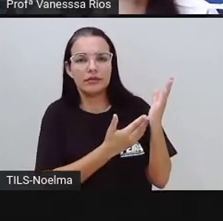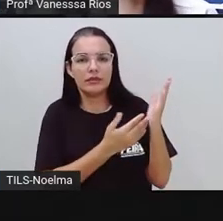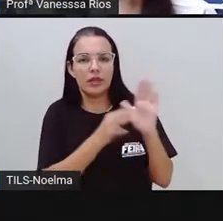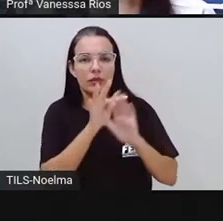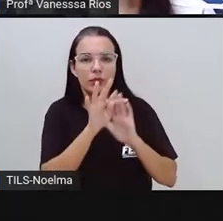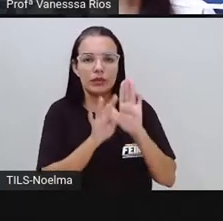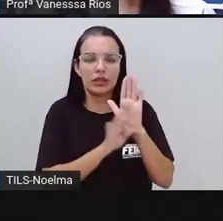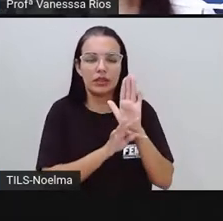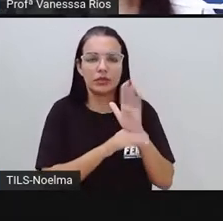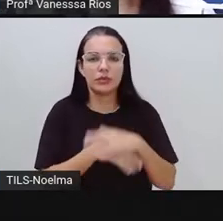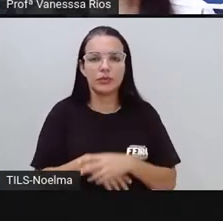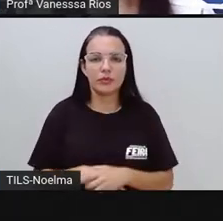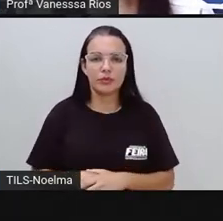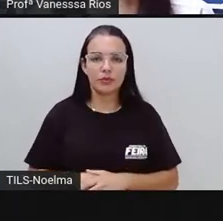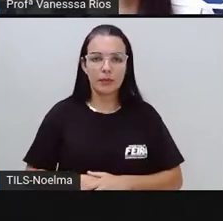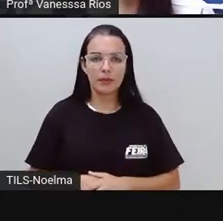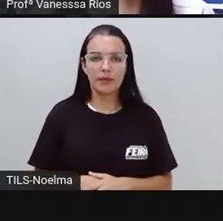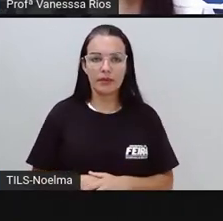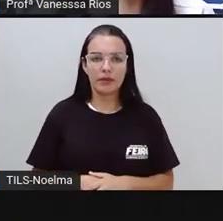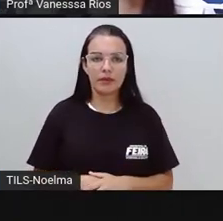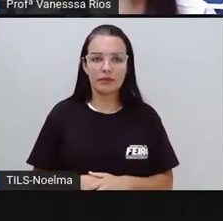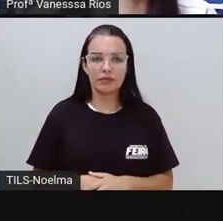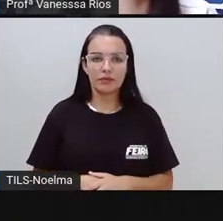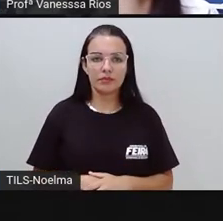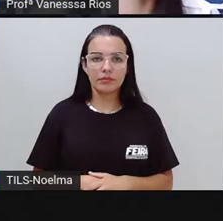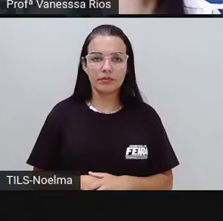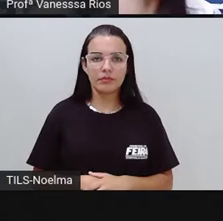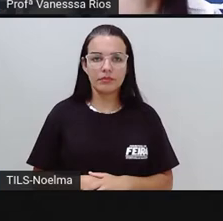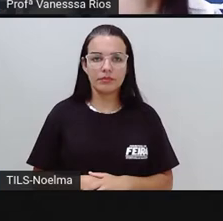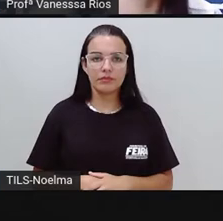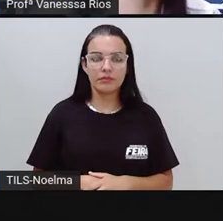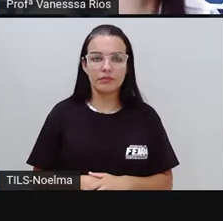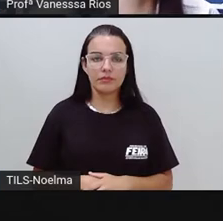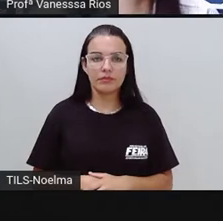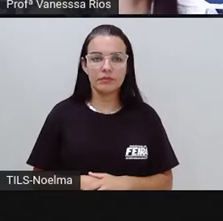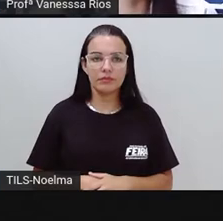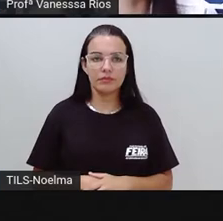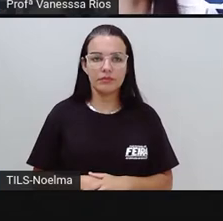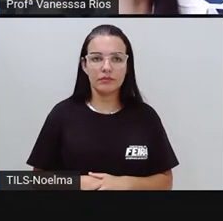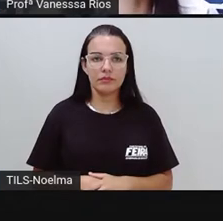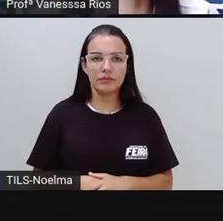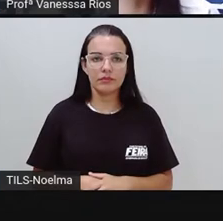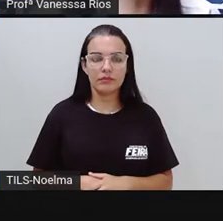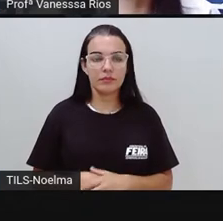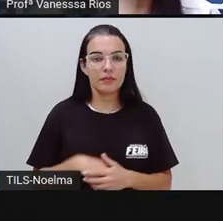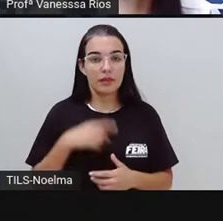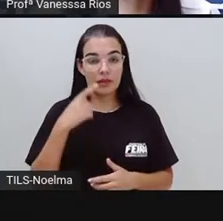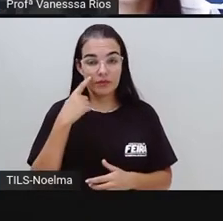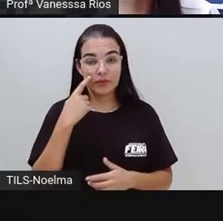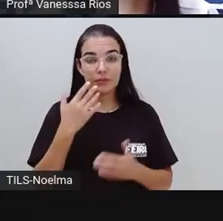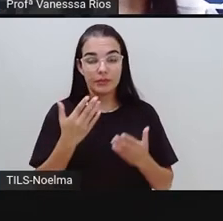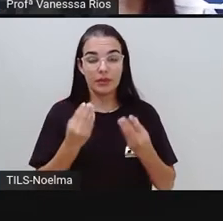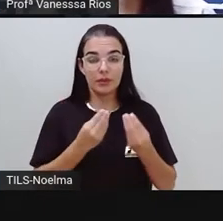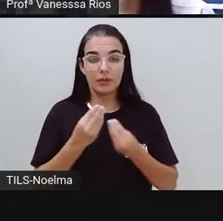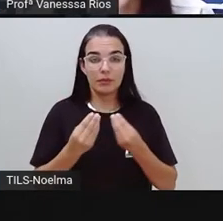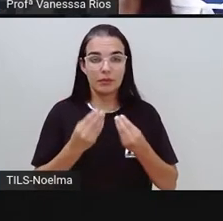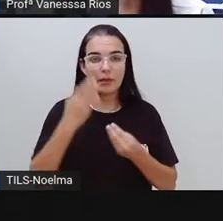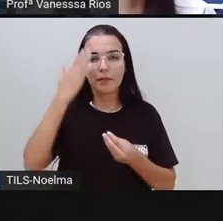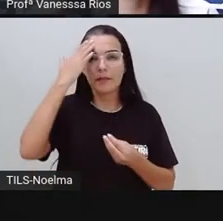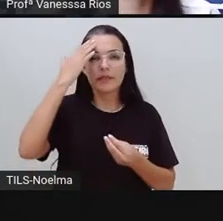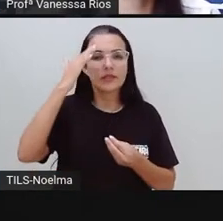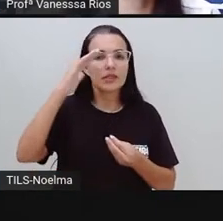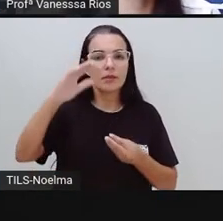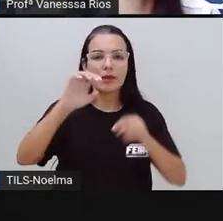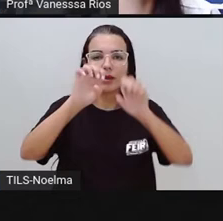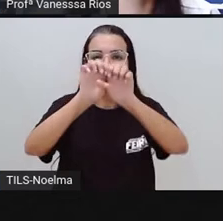esse gênero textual que nós estamos estudando, que é a entrevista. Então, entre a sua composição principal,